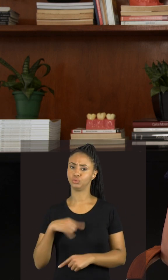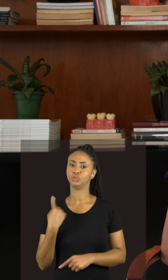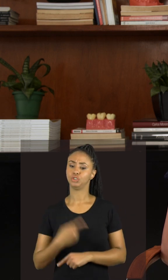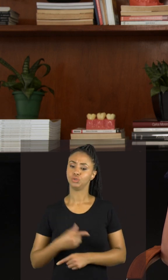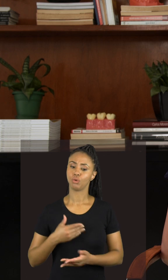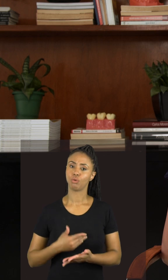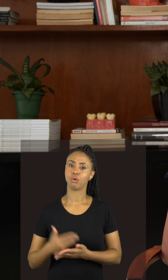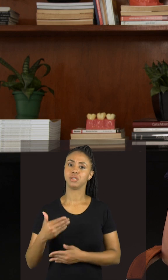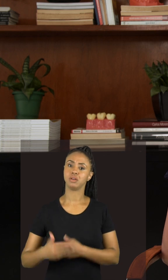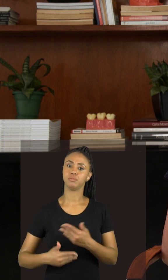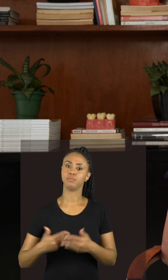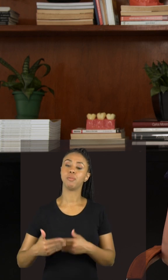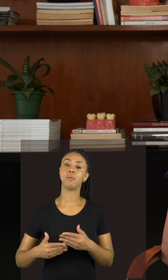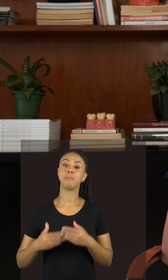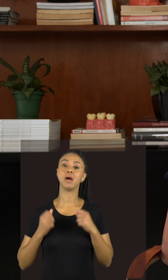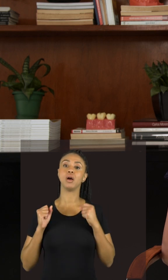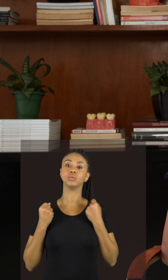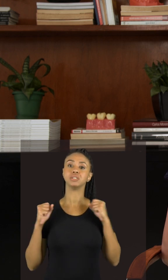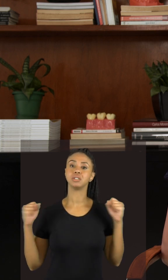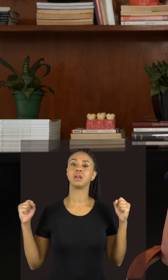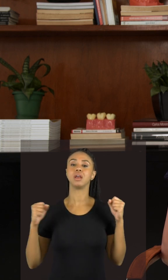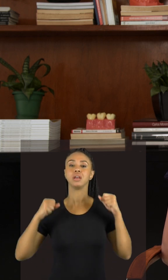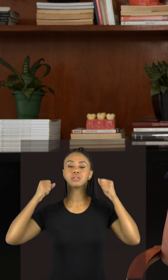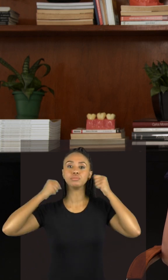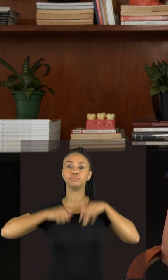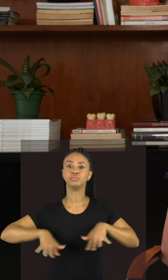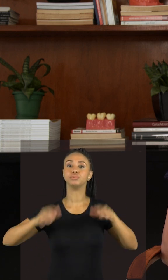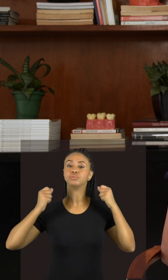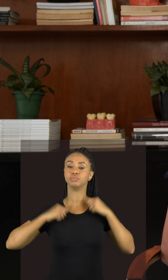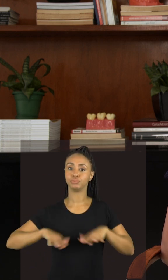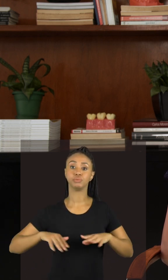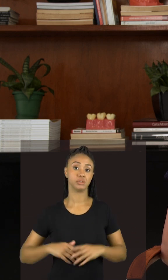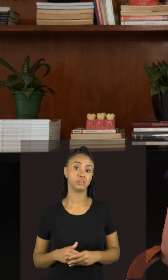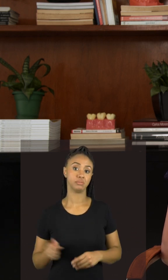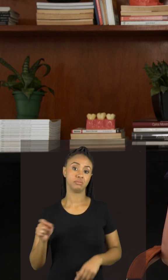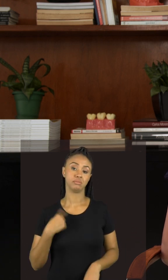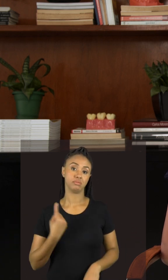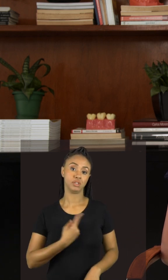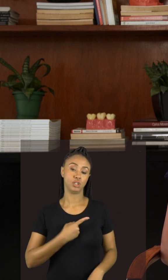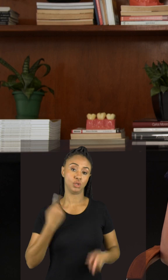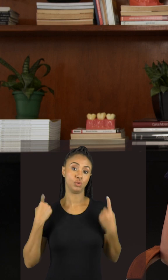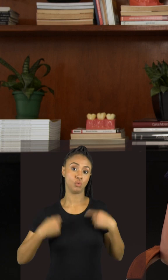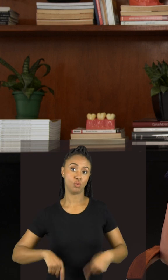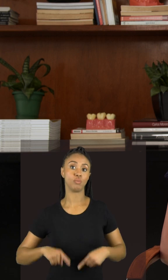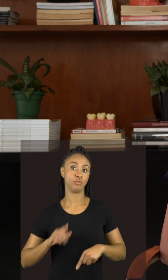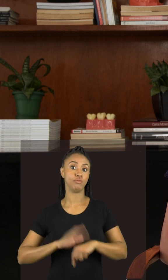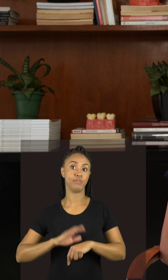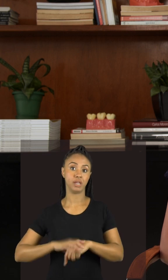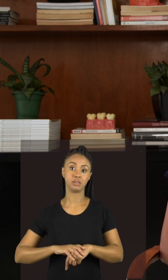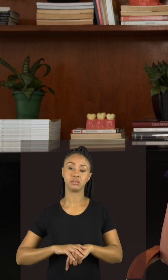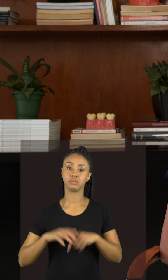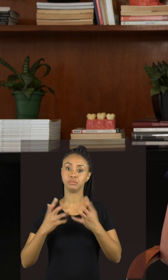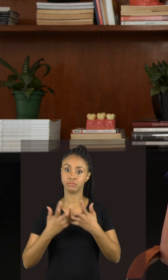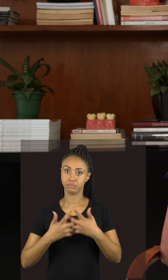início da secreção de hormônios que vão ser que vão beneficiar o